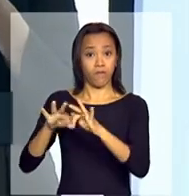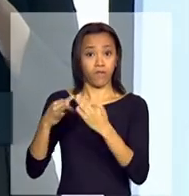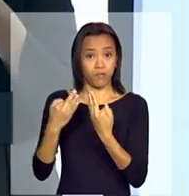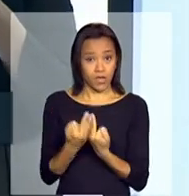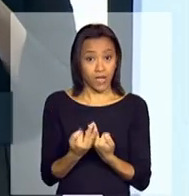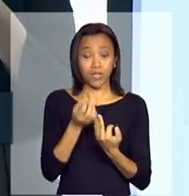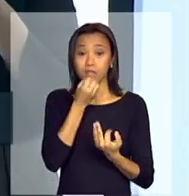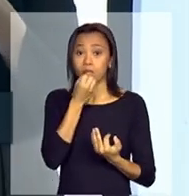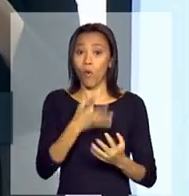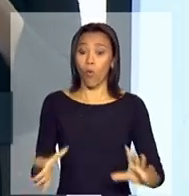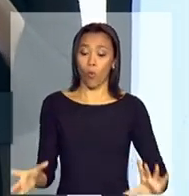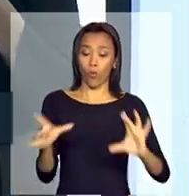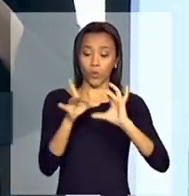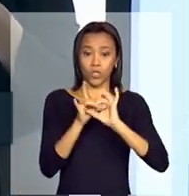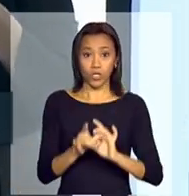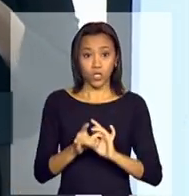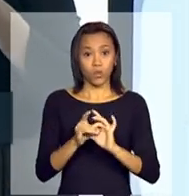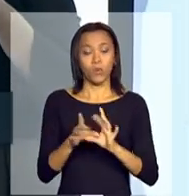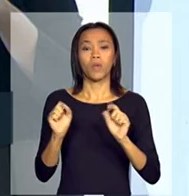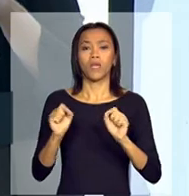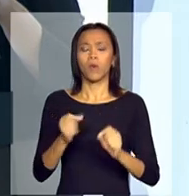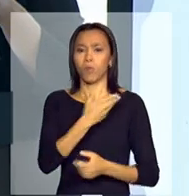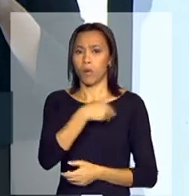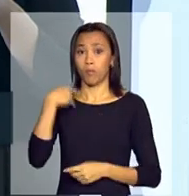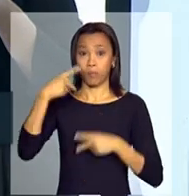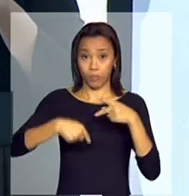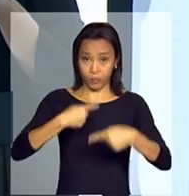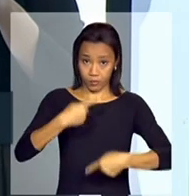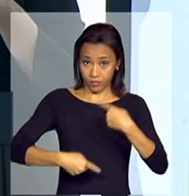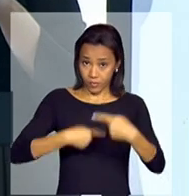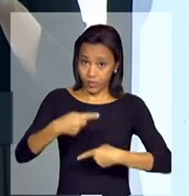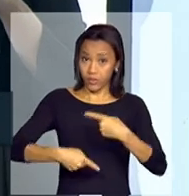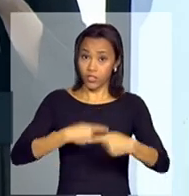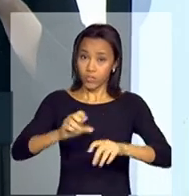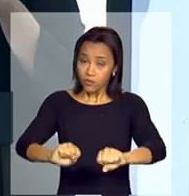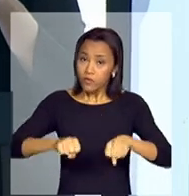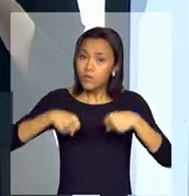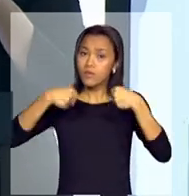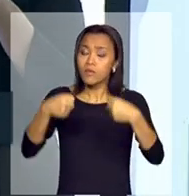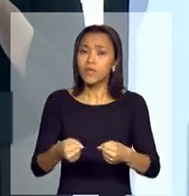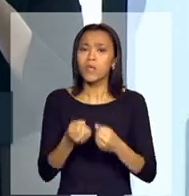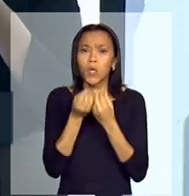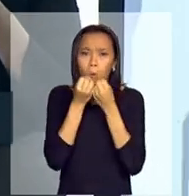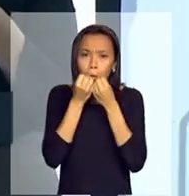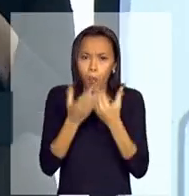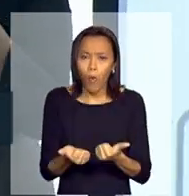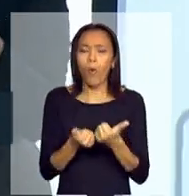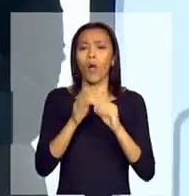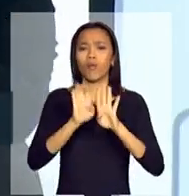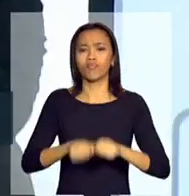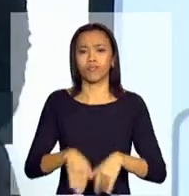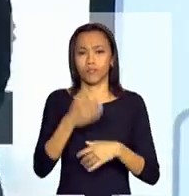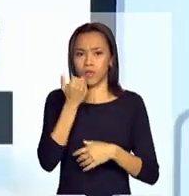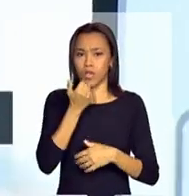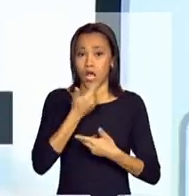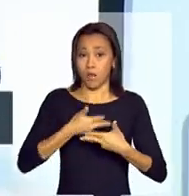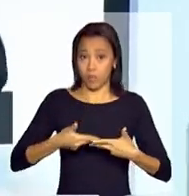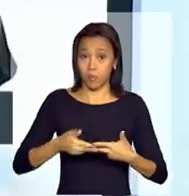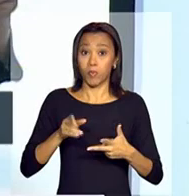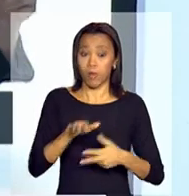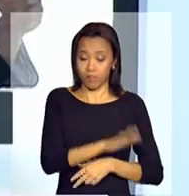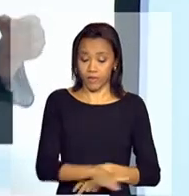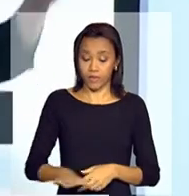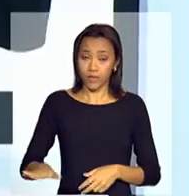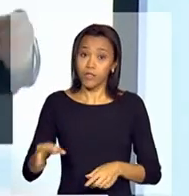casamento, de uma política que envolve fortalecimento e boa alimentação para as nossas crianças com o